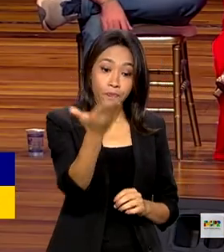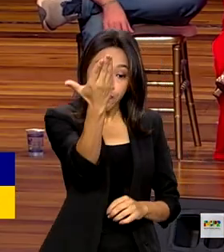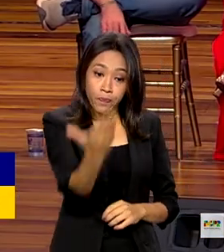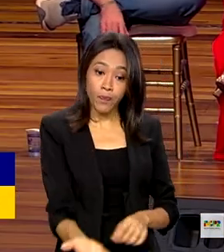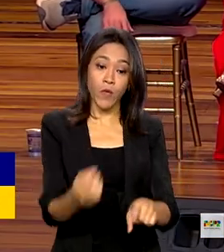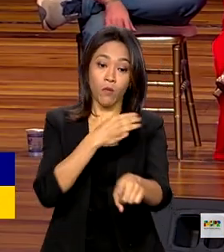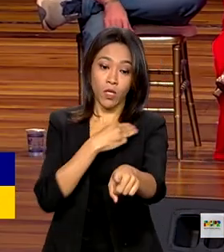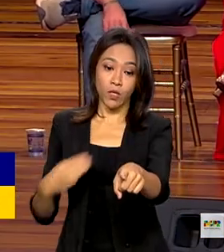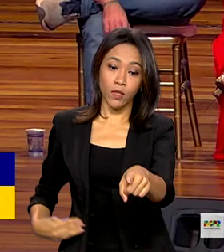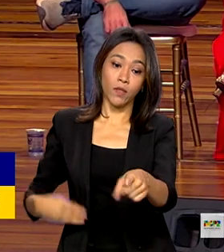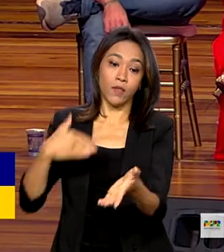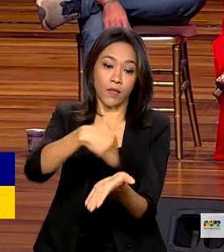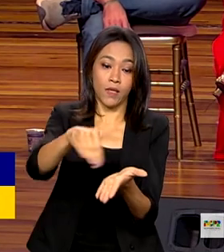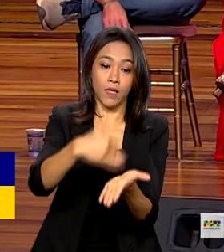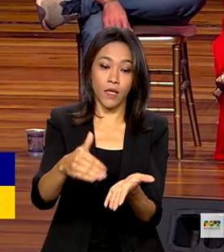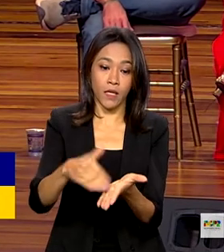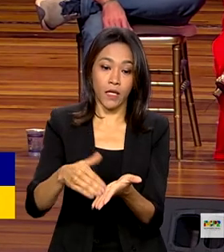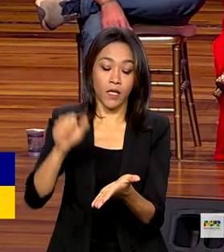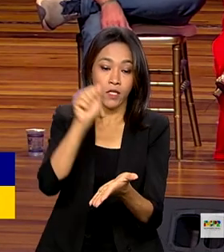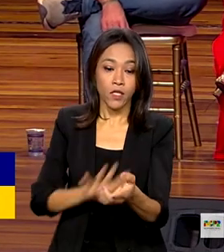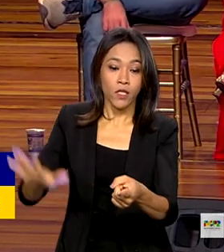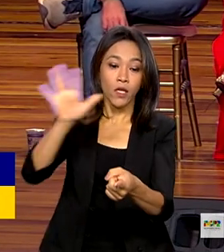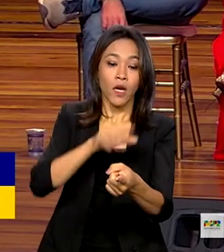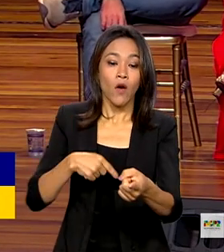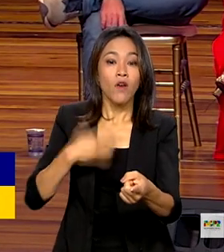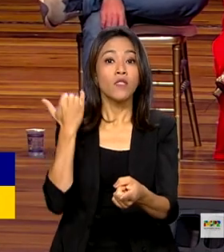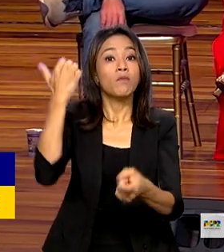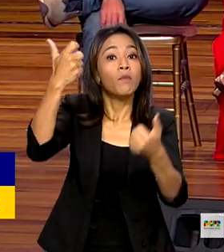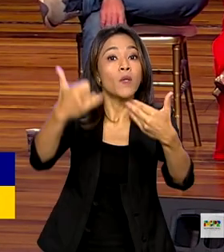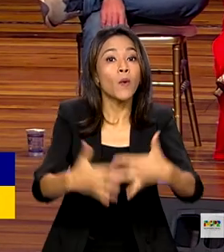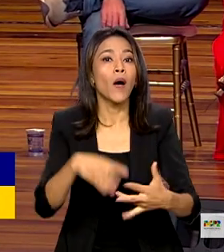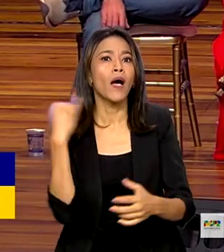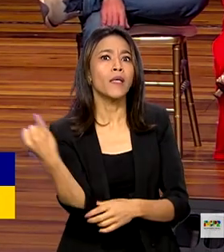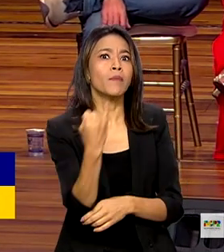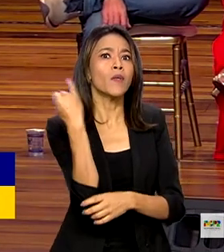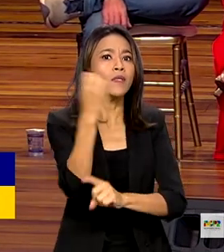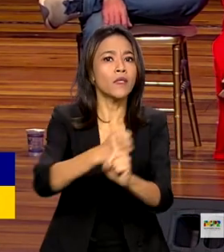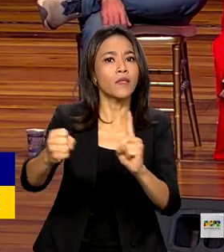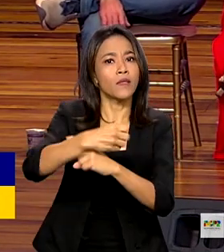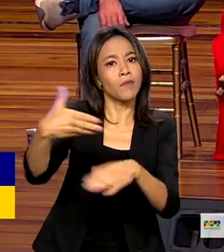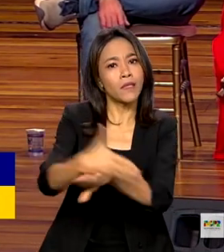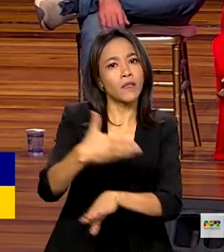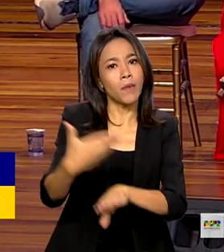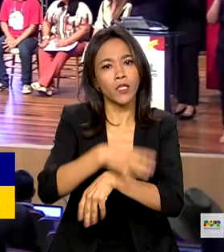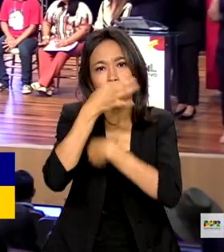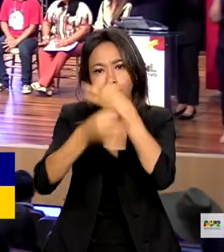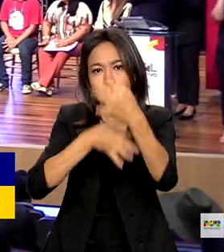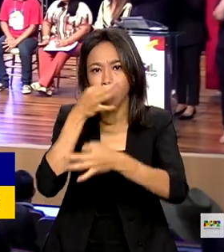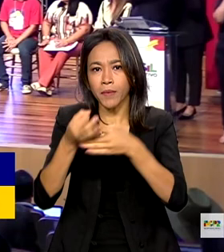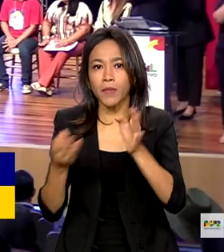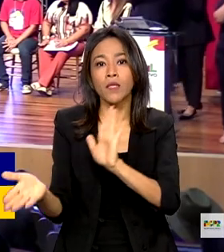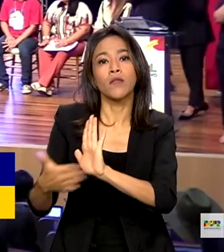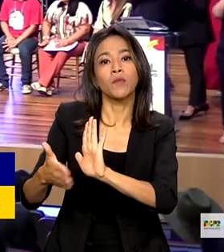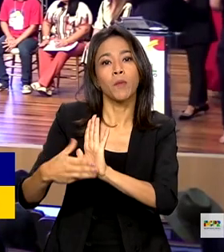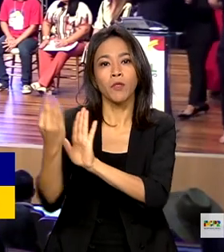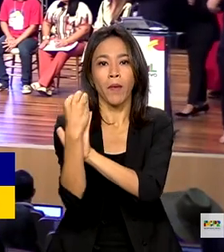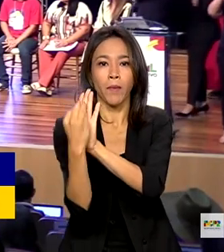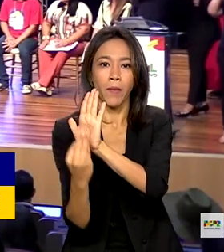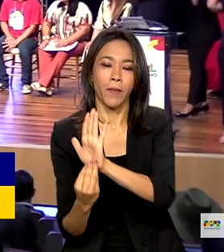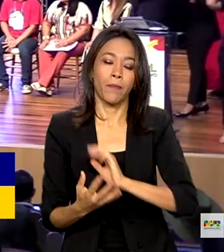da Presidência da República destacou a importância da sociedade participar da construção das políticas públicas. Que o Brasil